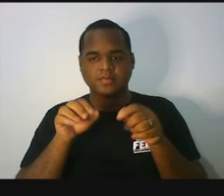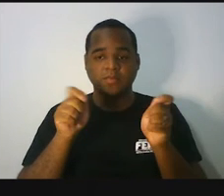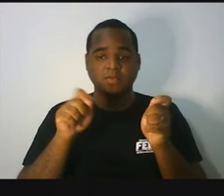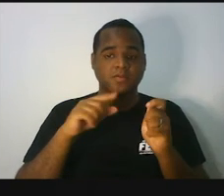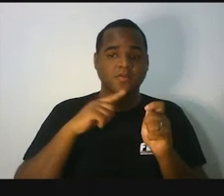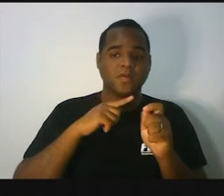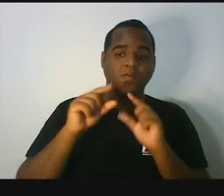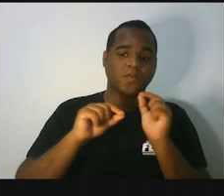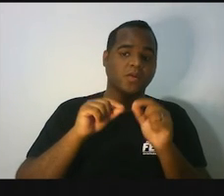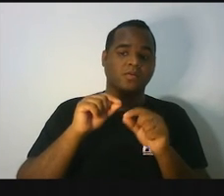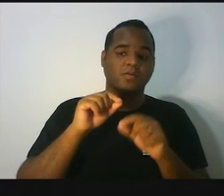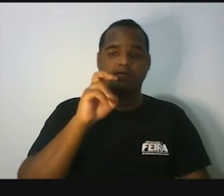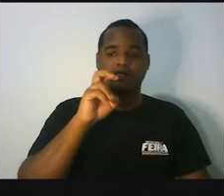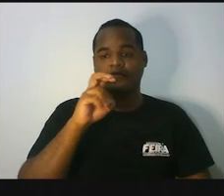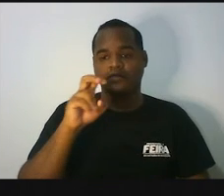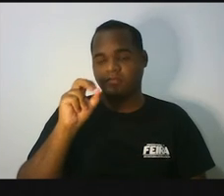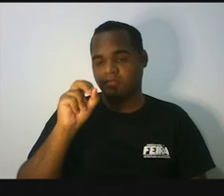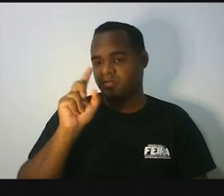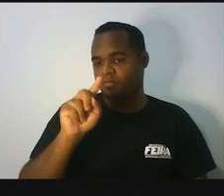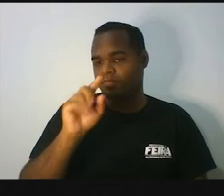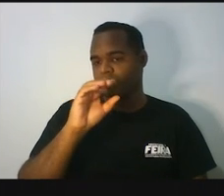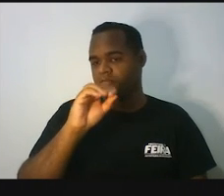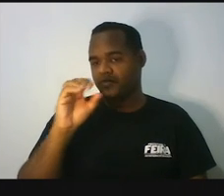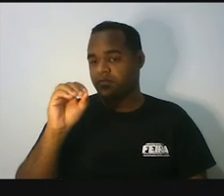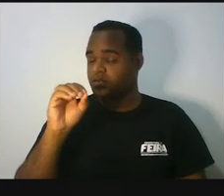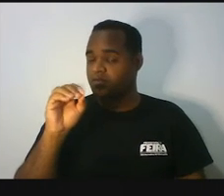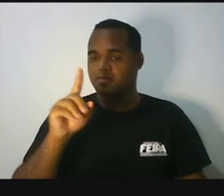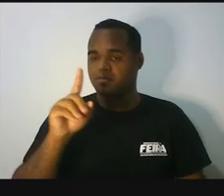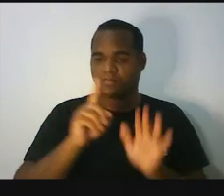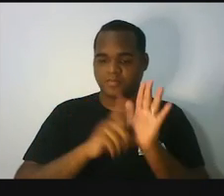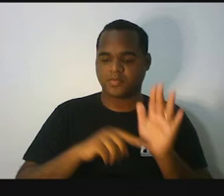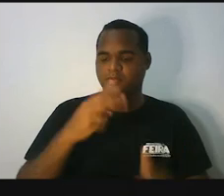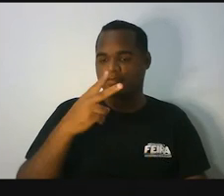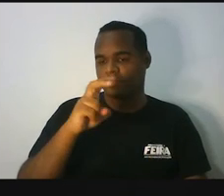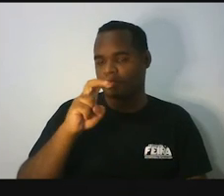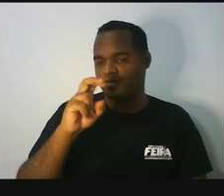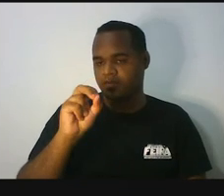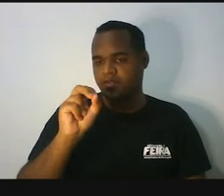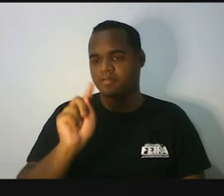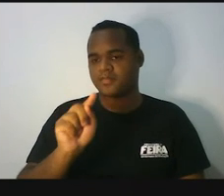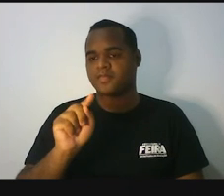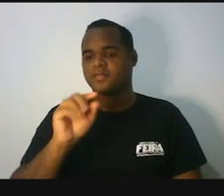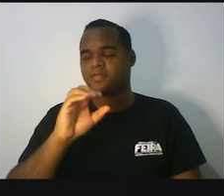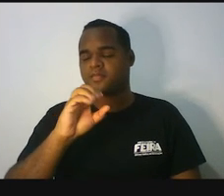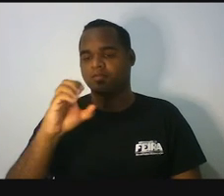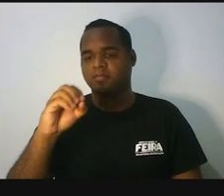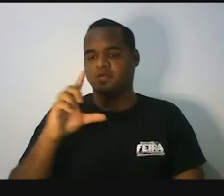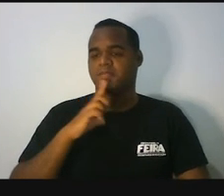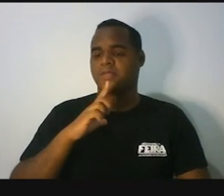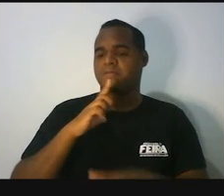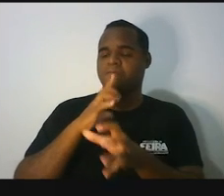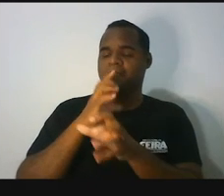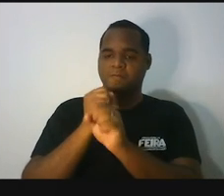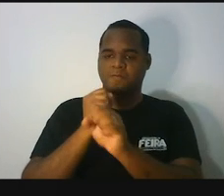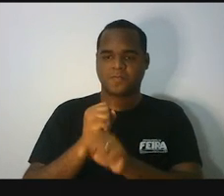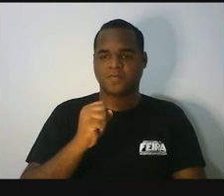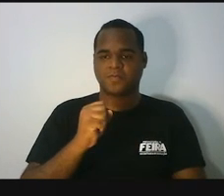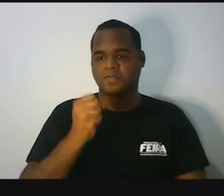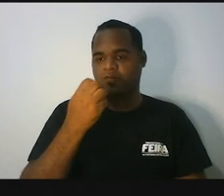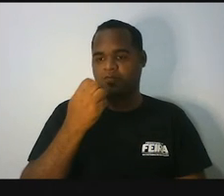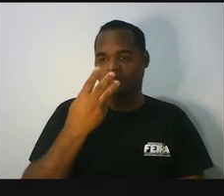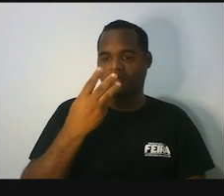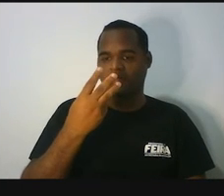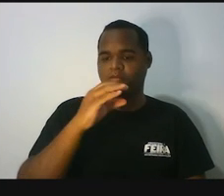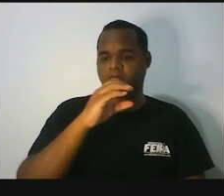550 mil menos 250 mil vai dar um total de 300 mil.